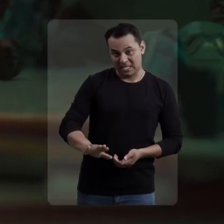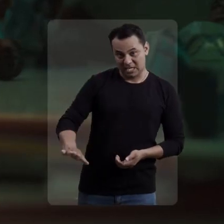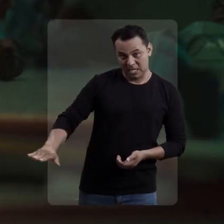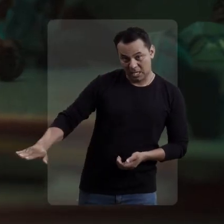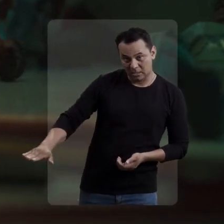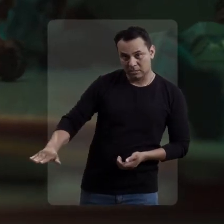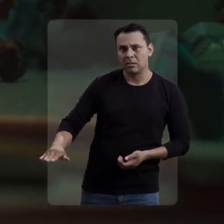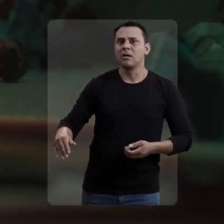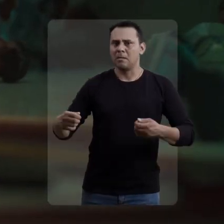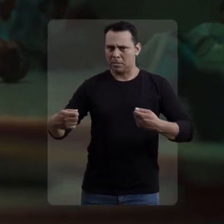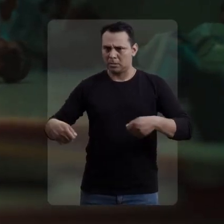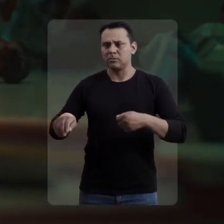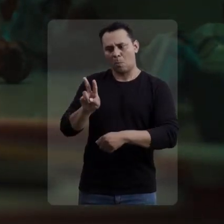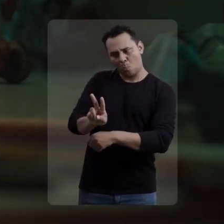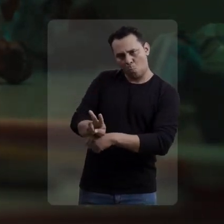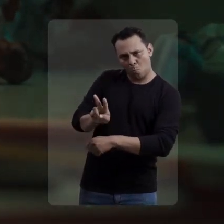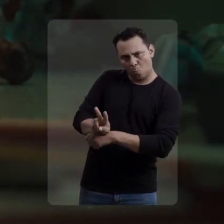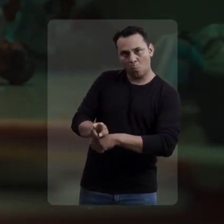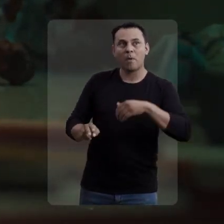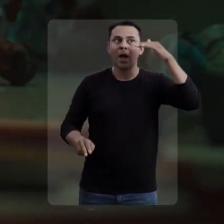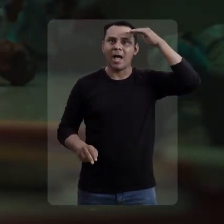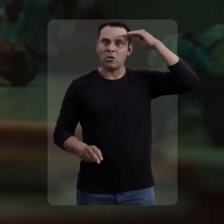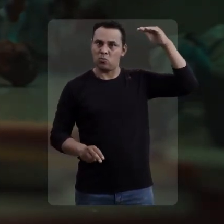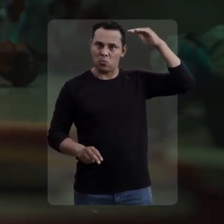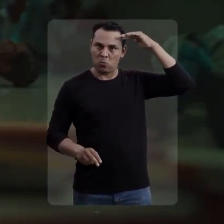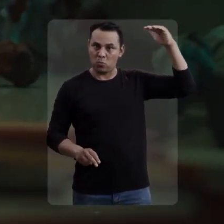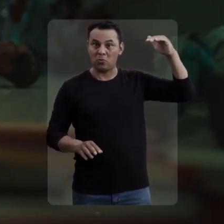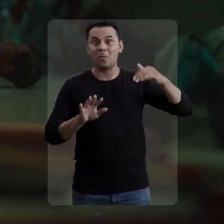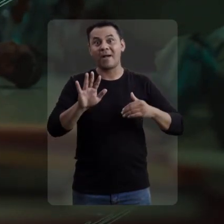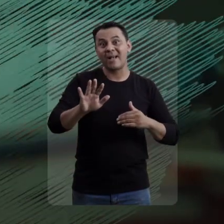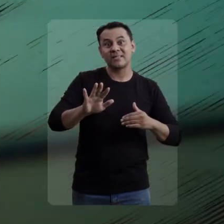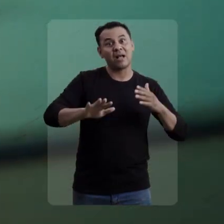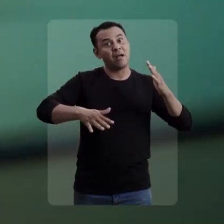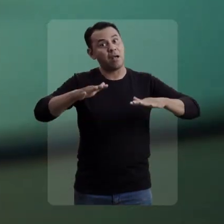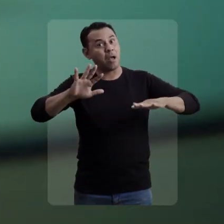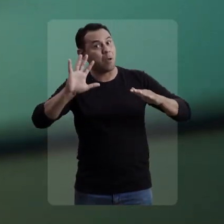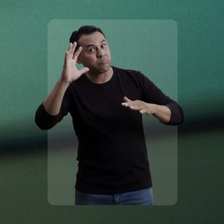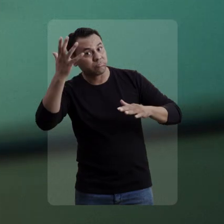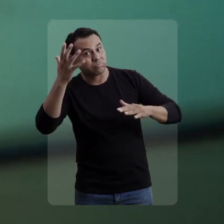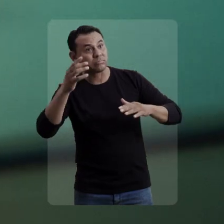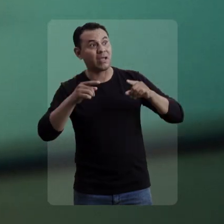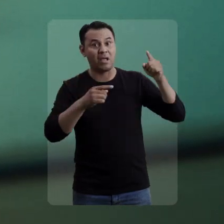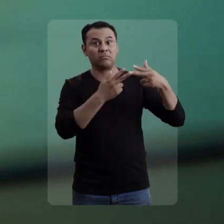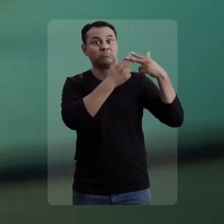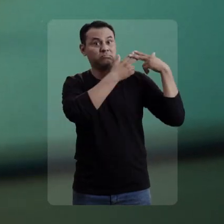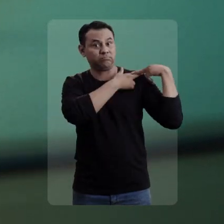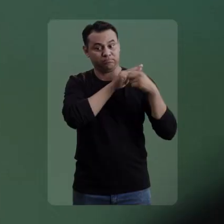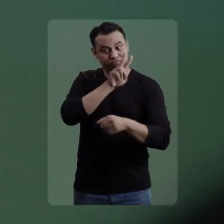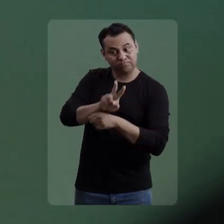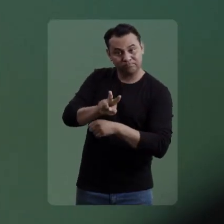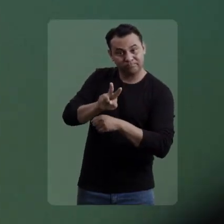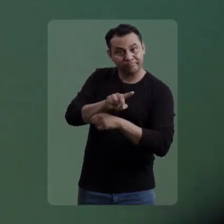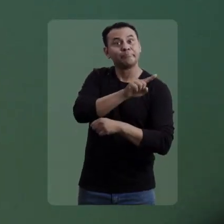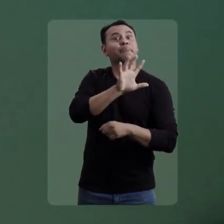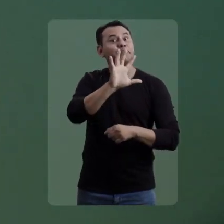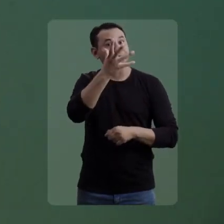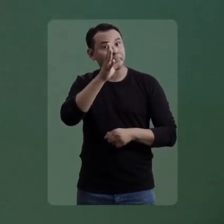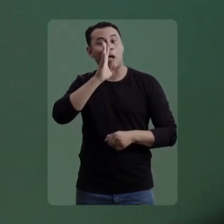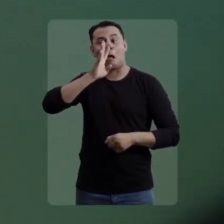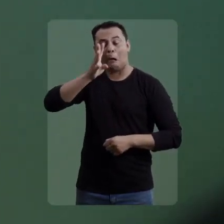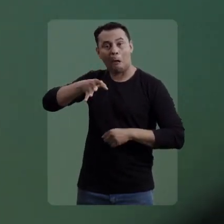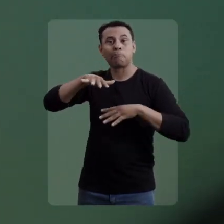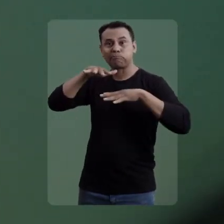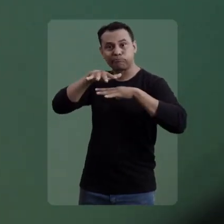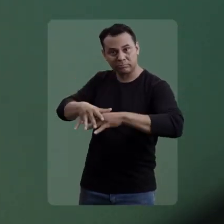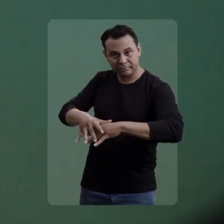Toda criança depende da proteção de um adulto. Mas, em alguns casos, quem tem o dever de proteger acaba sendo